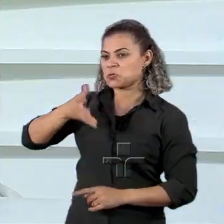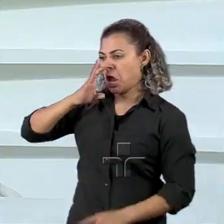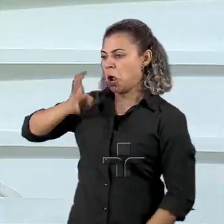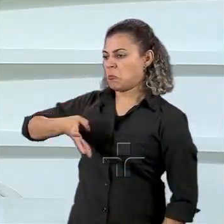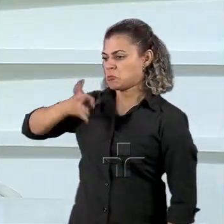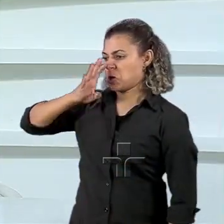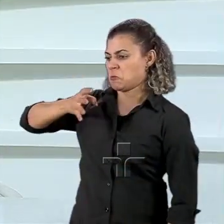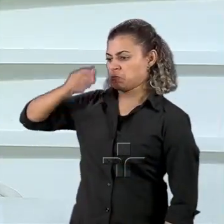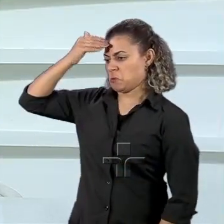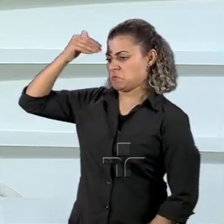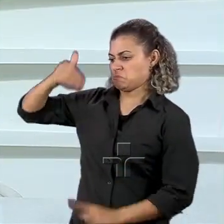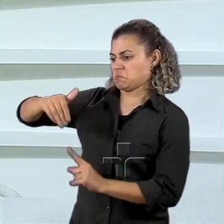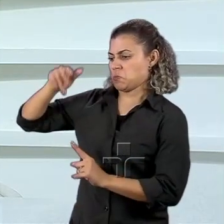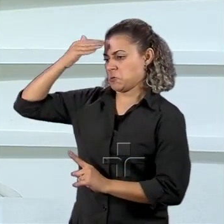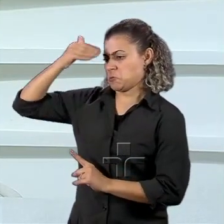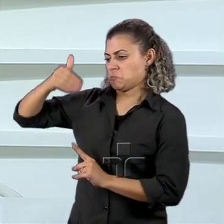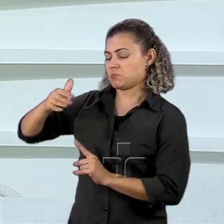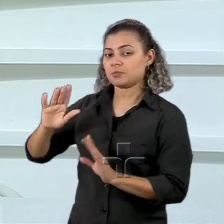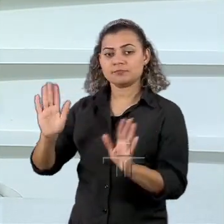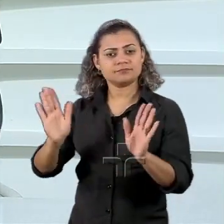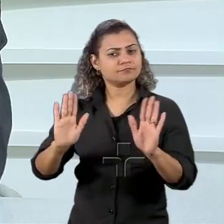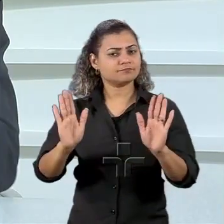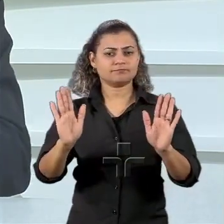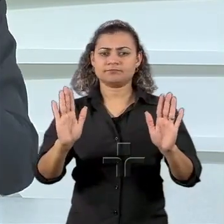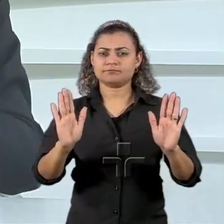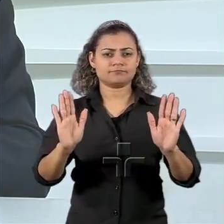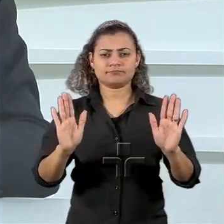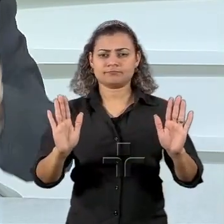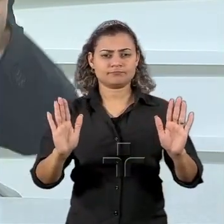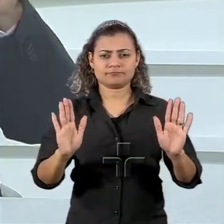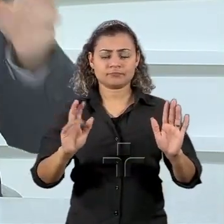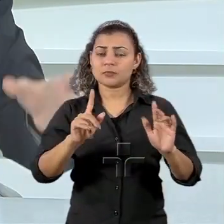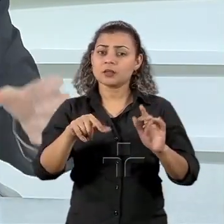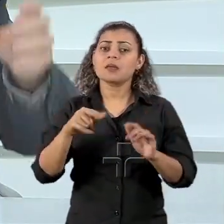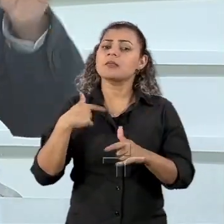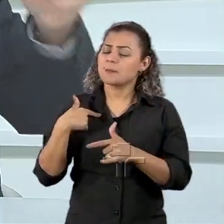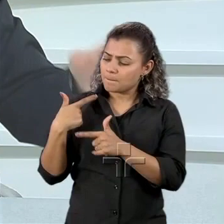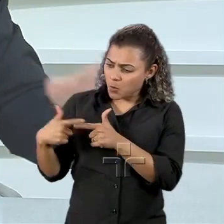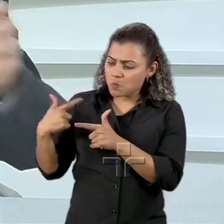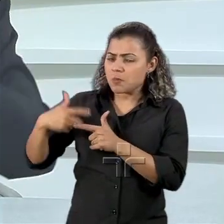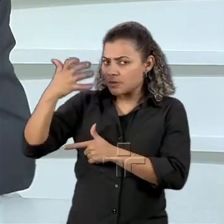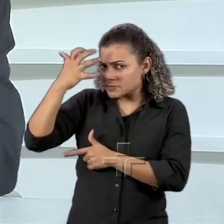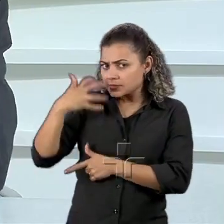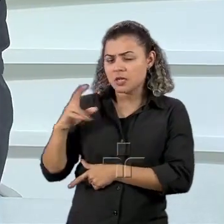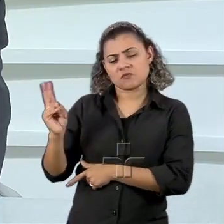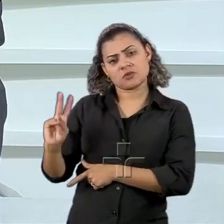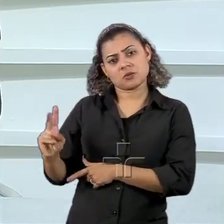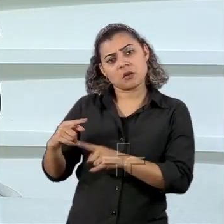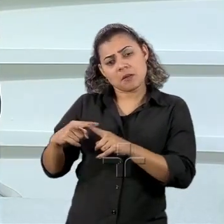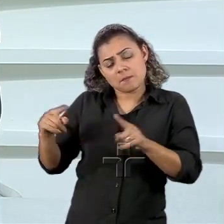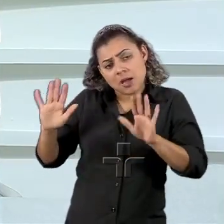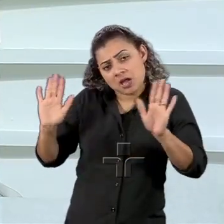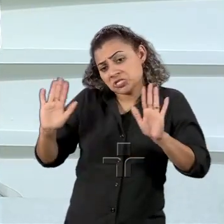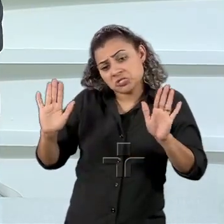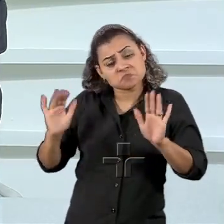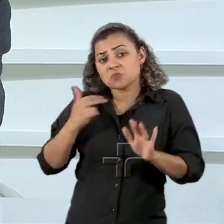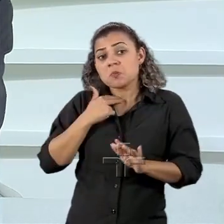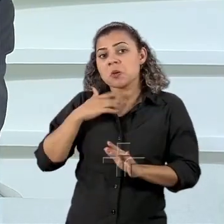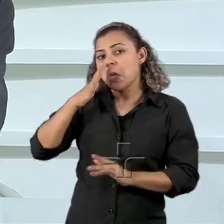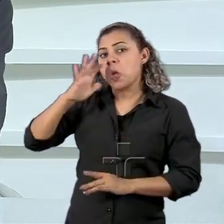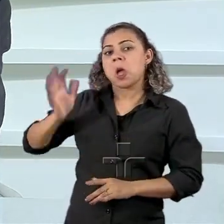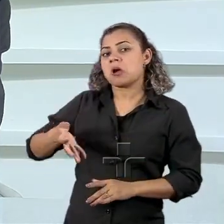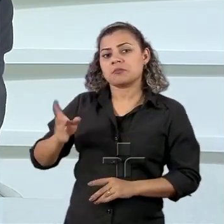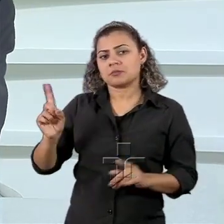um problema interno muito complexo não dá para simplesmente dizer que esse governo tal tal tem uma história de uma